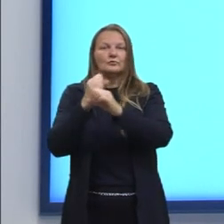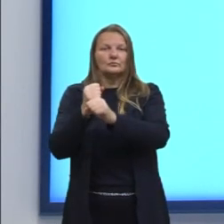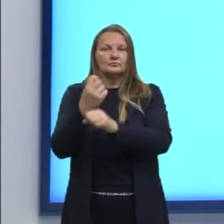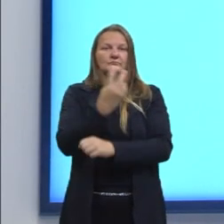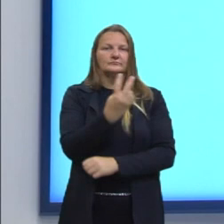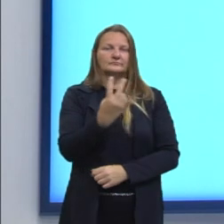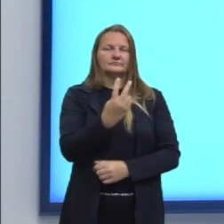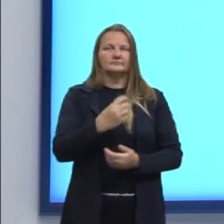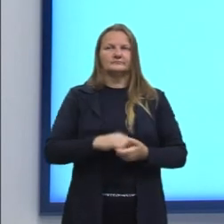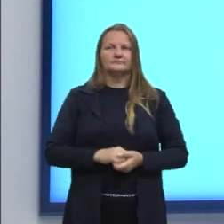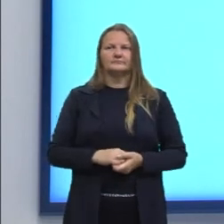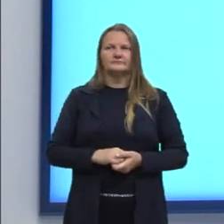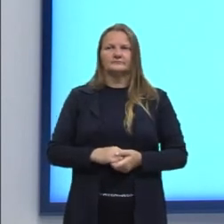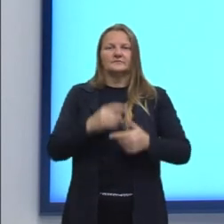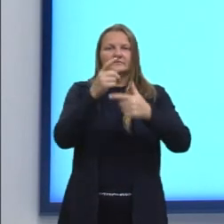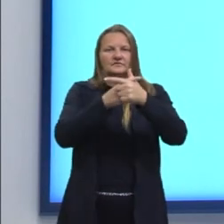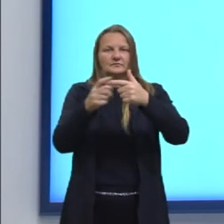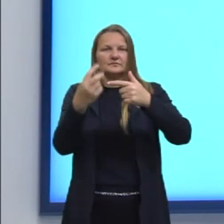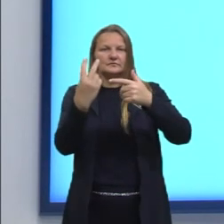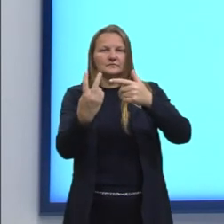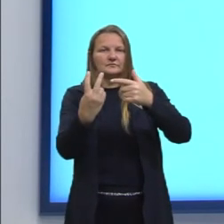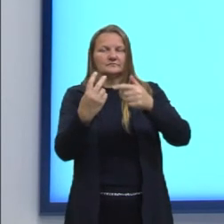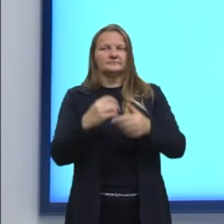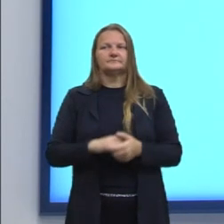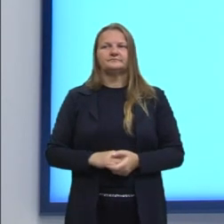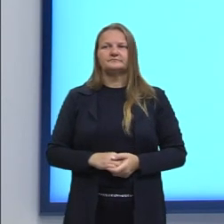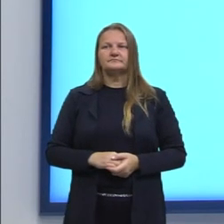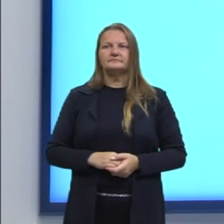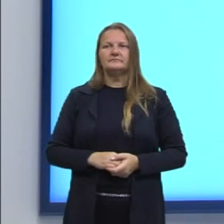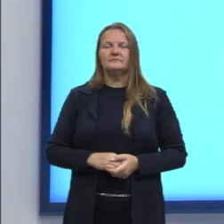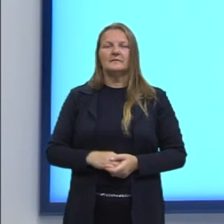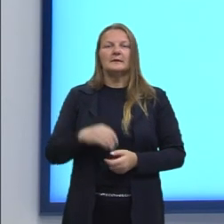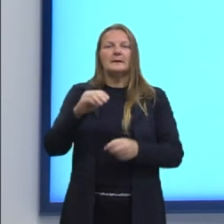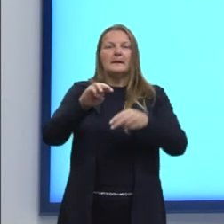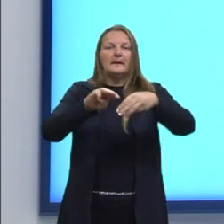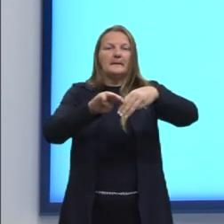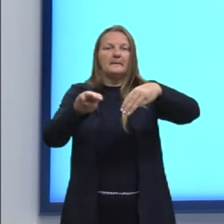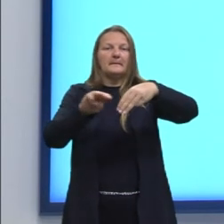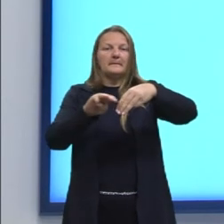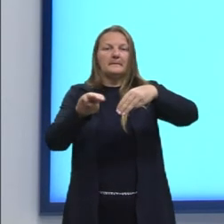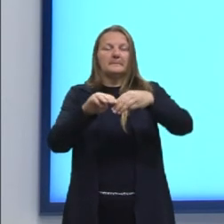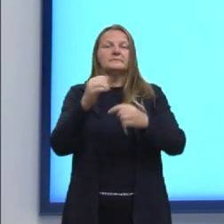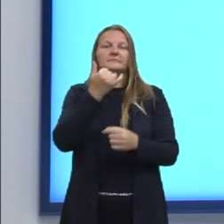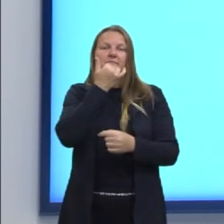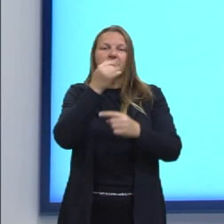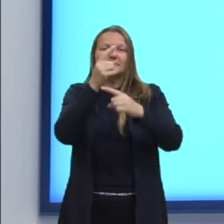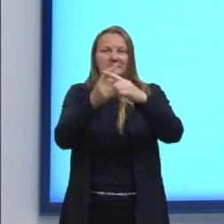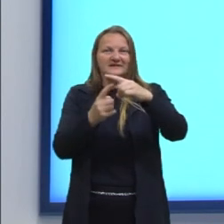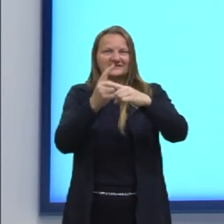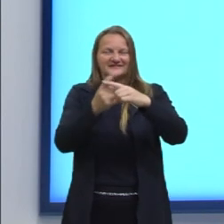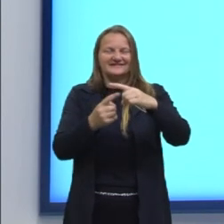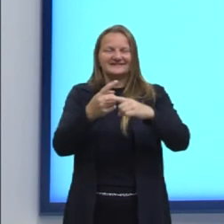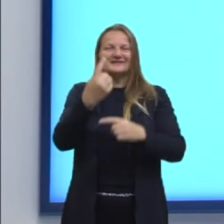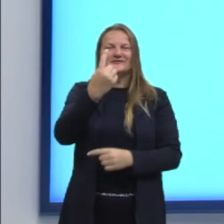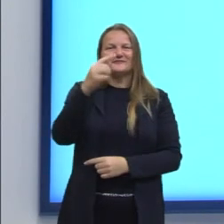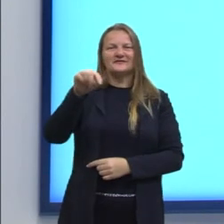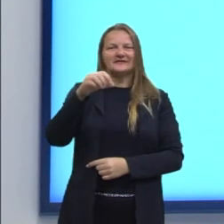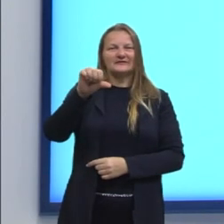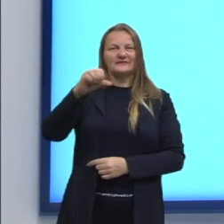dois valores e dividimos por 2. E aí, a mediana, o valor central, seria 1